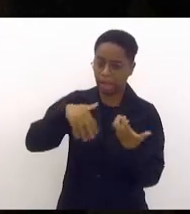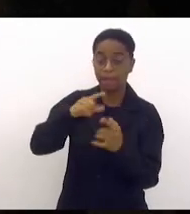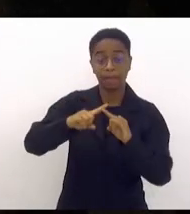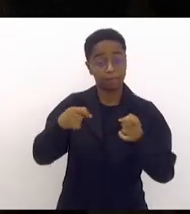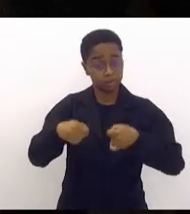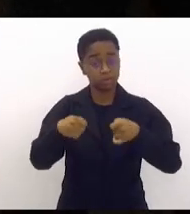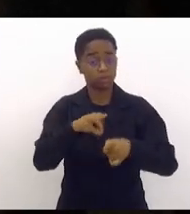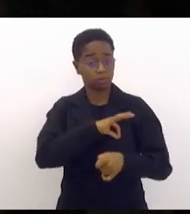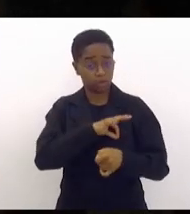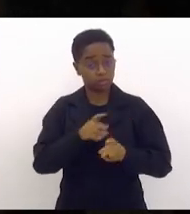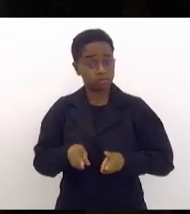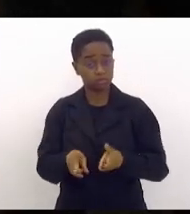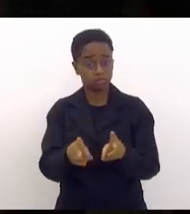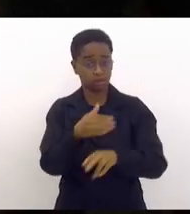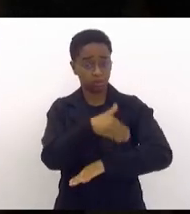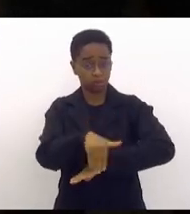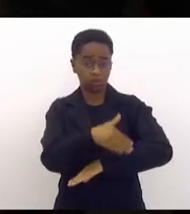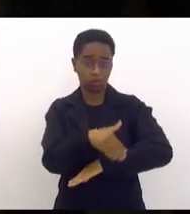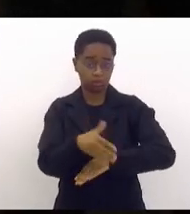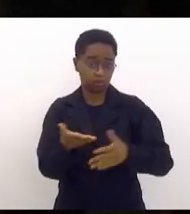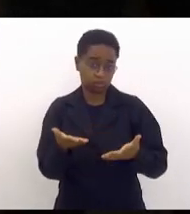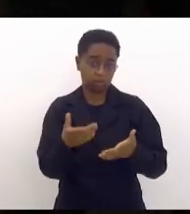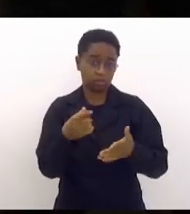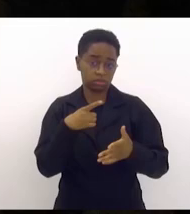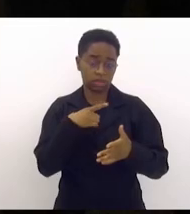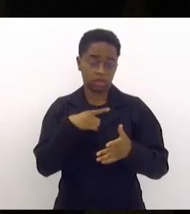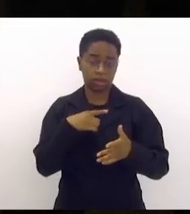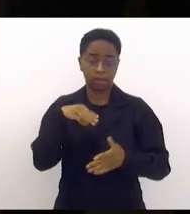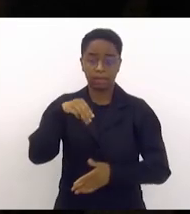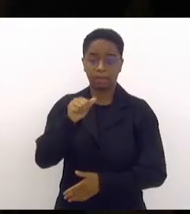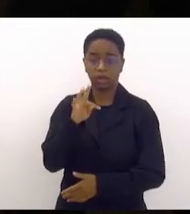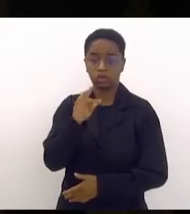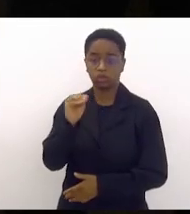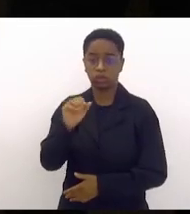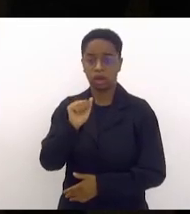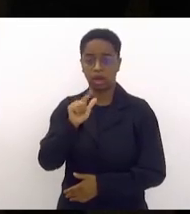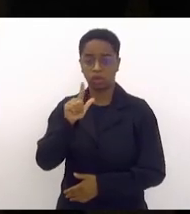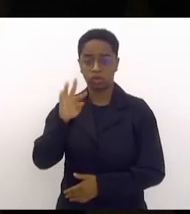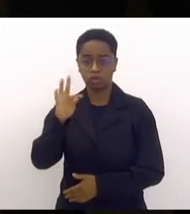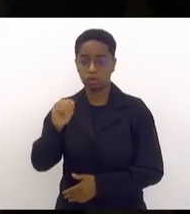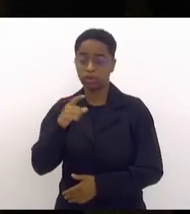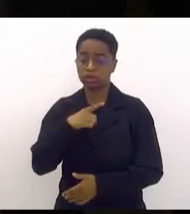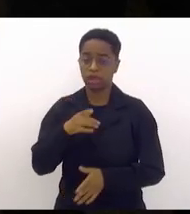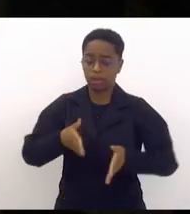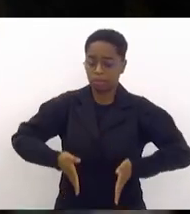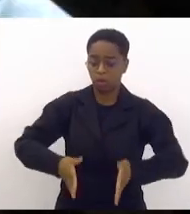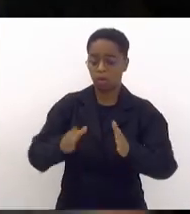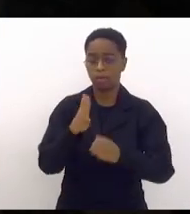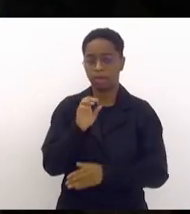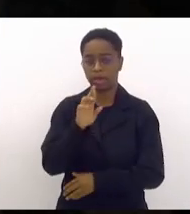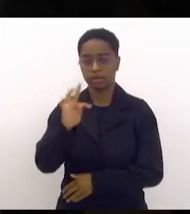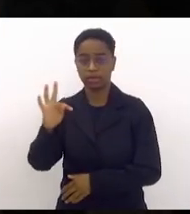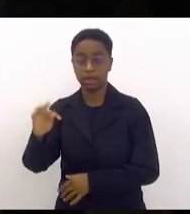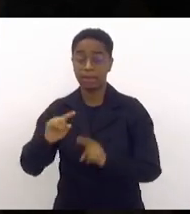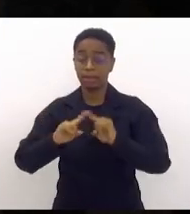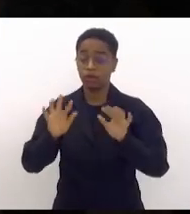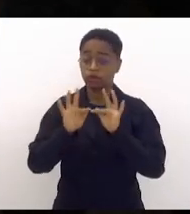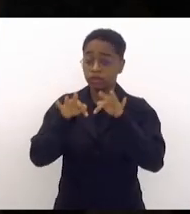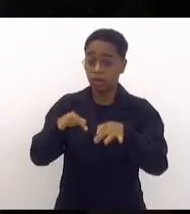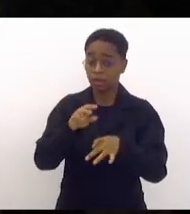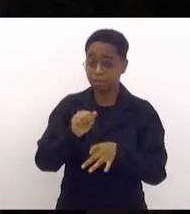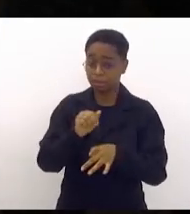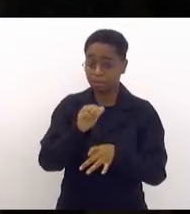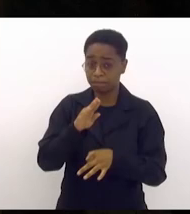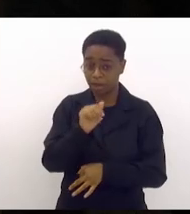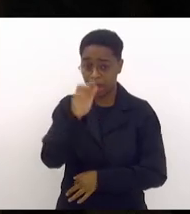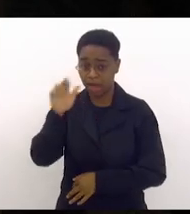policiamento, pelo menos ali na cidade do Mato Alto, onde tem o corredor do BRT, não tinha policiamento nenhum. Do final da Barra até